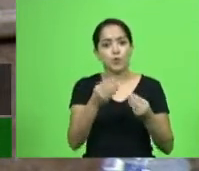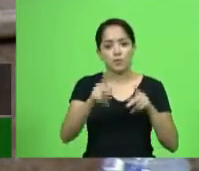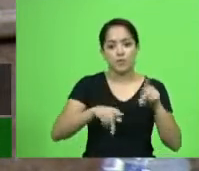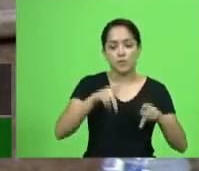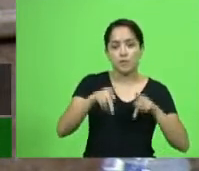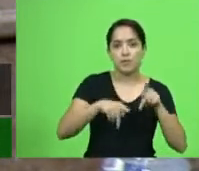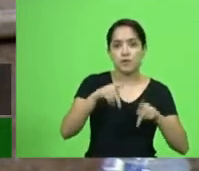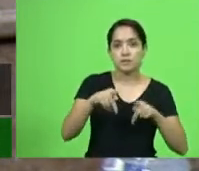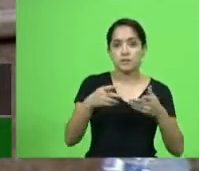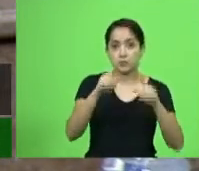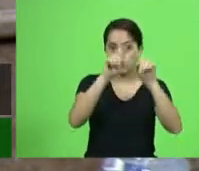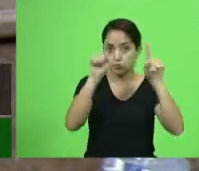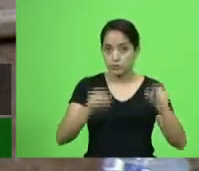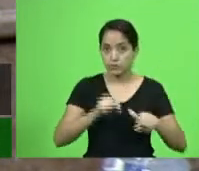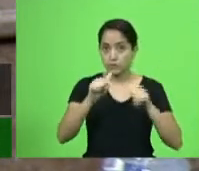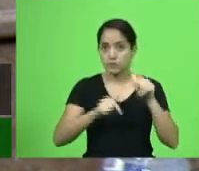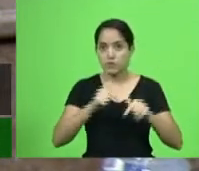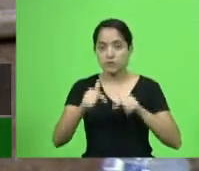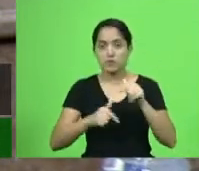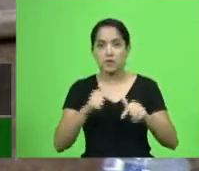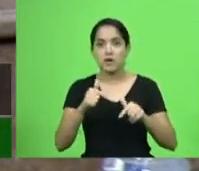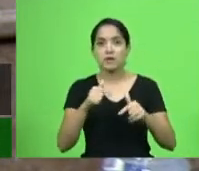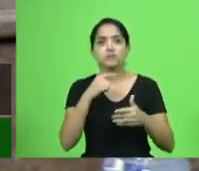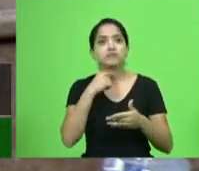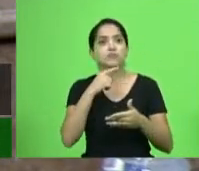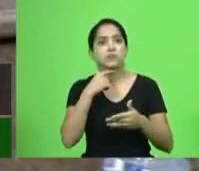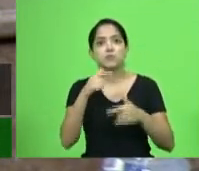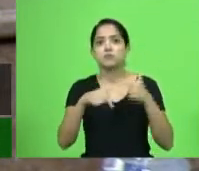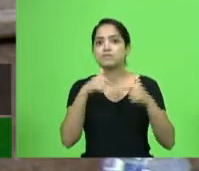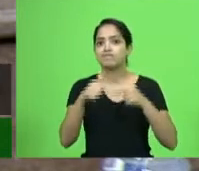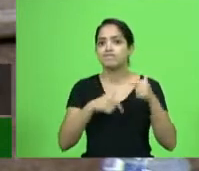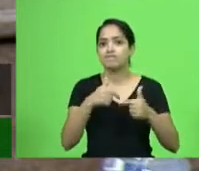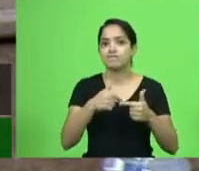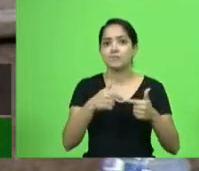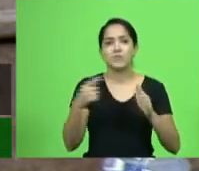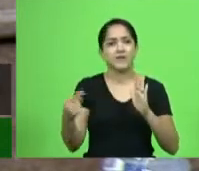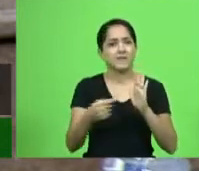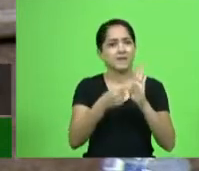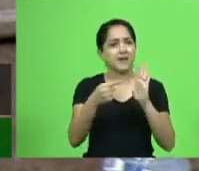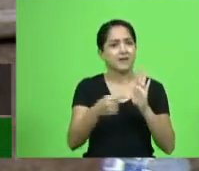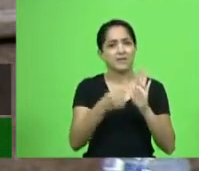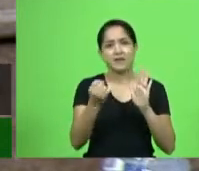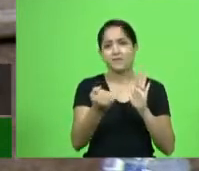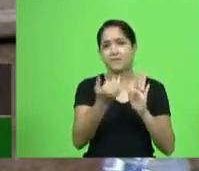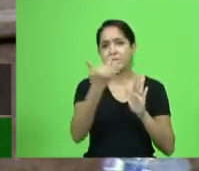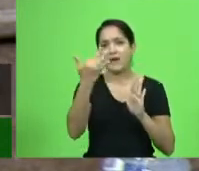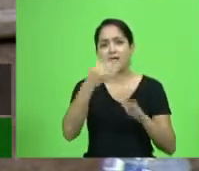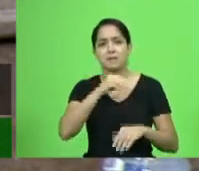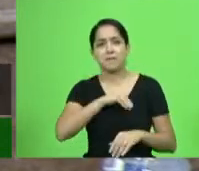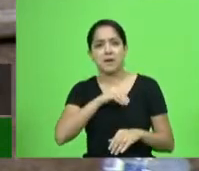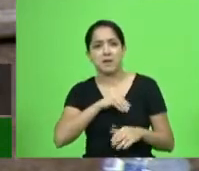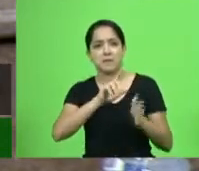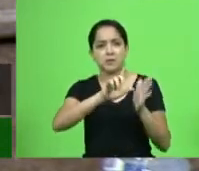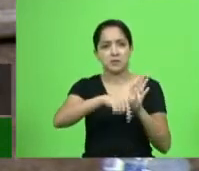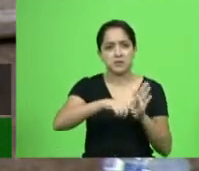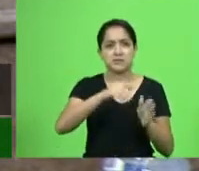Os funcionários estão sem condições de trabalho, são diversas denúncias, pagamento atrasado, férias,